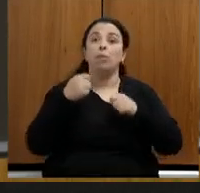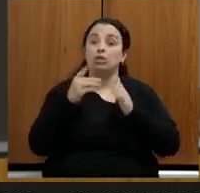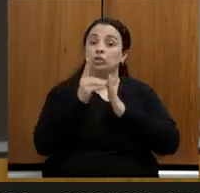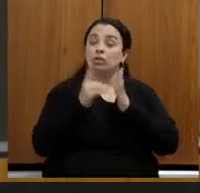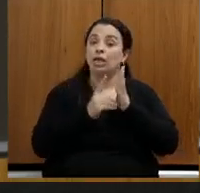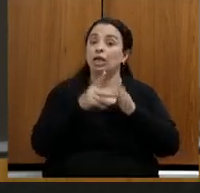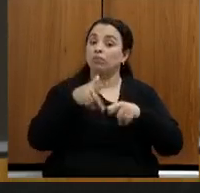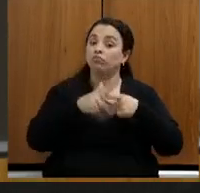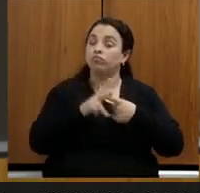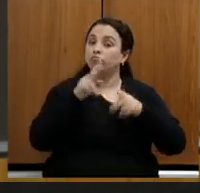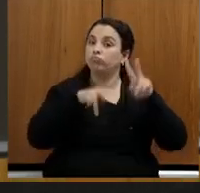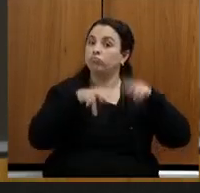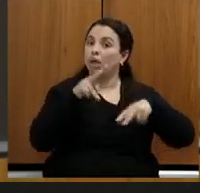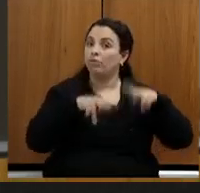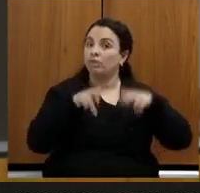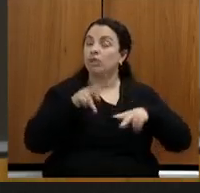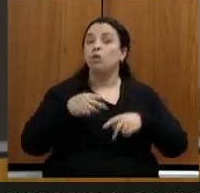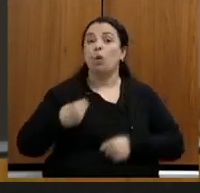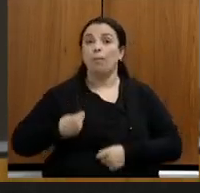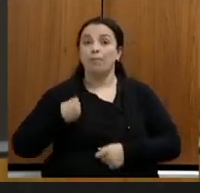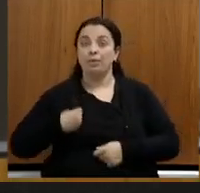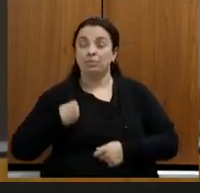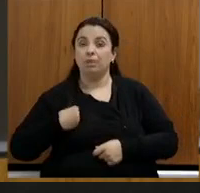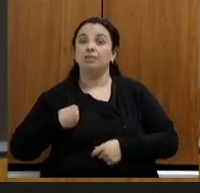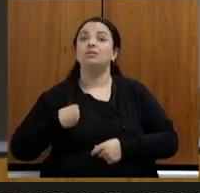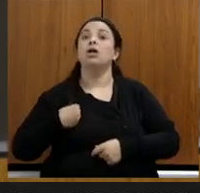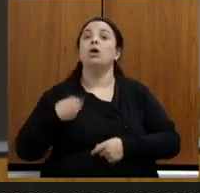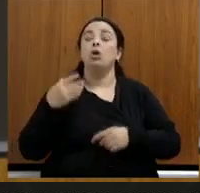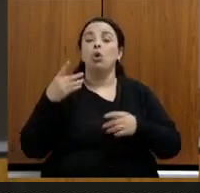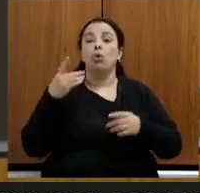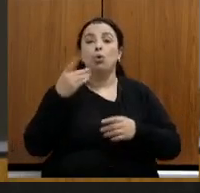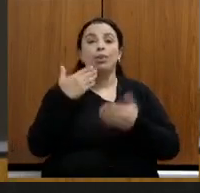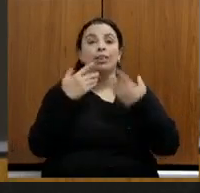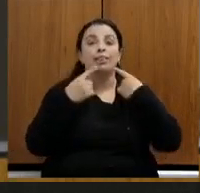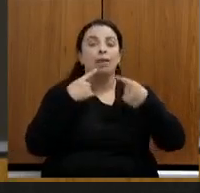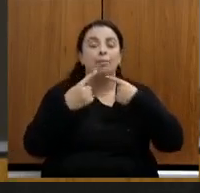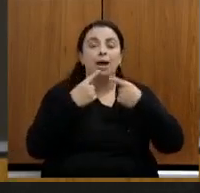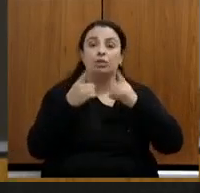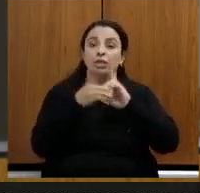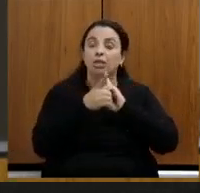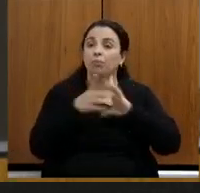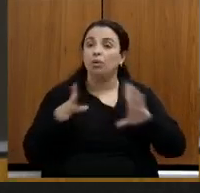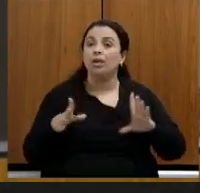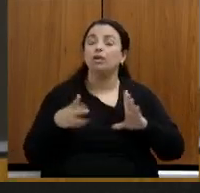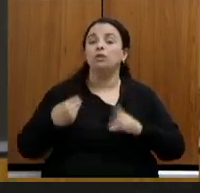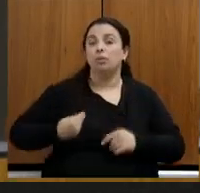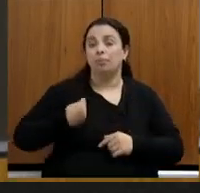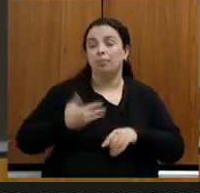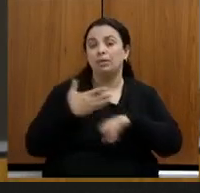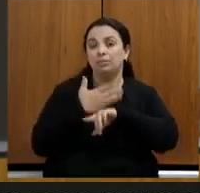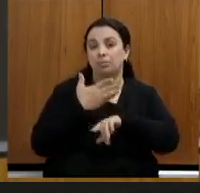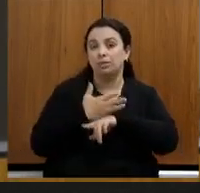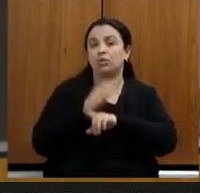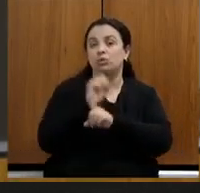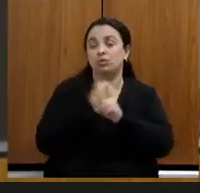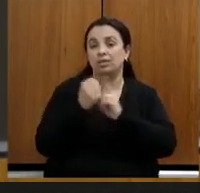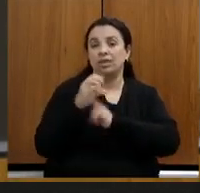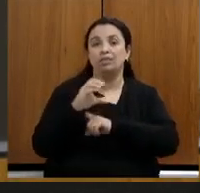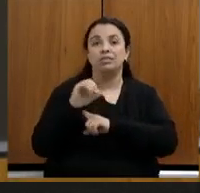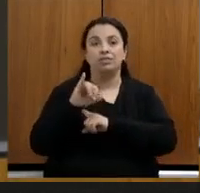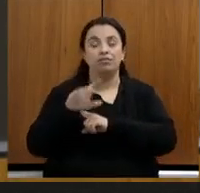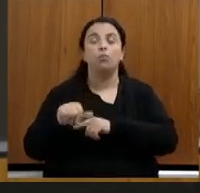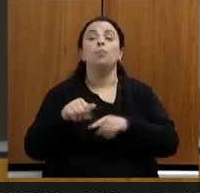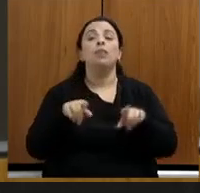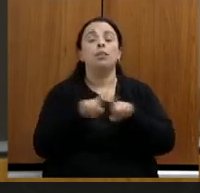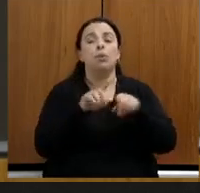com a participação e o debate democrático com a sociedade civil no mais cumprimentar a secretária por estar aqui